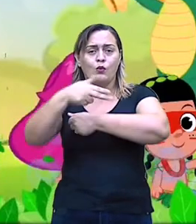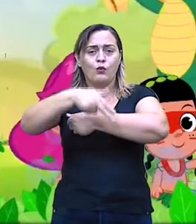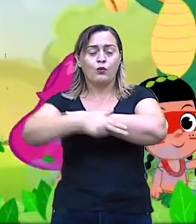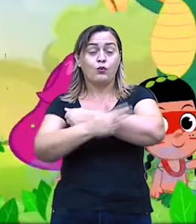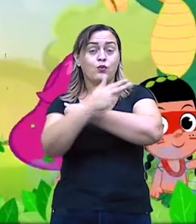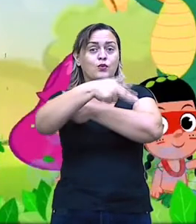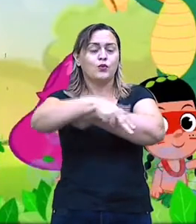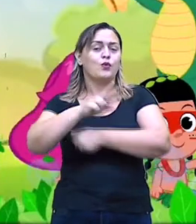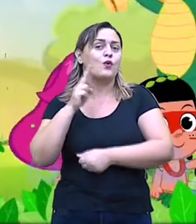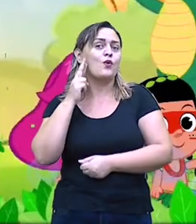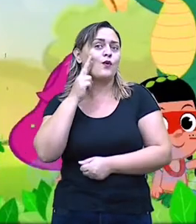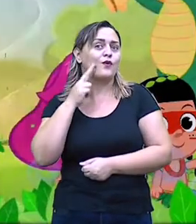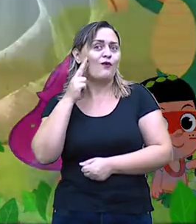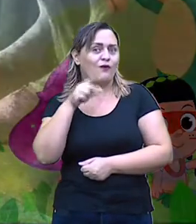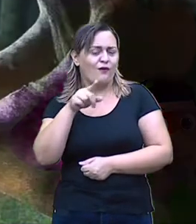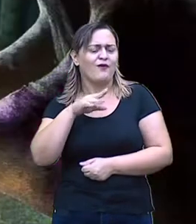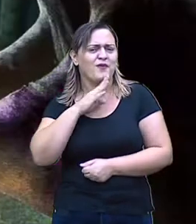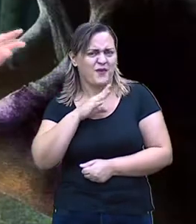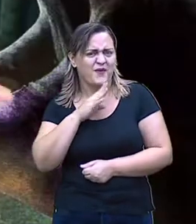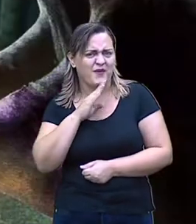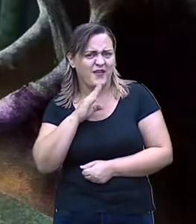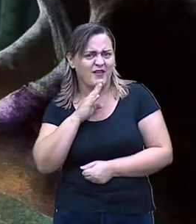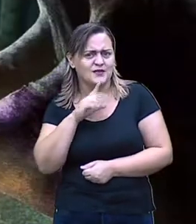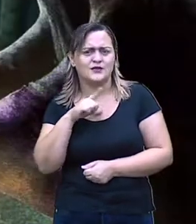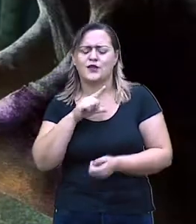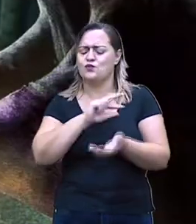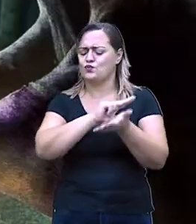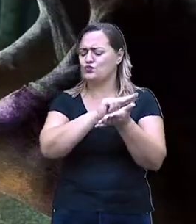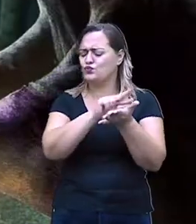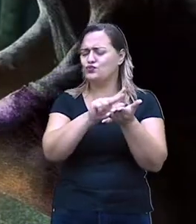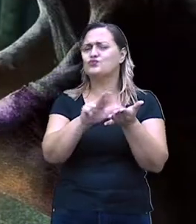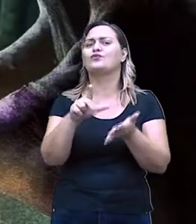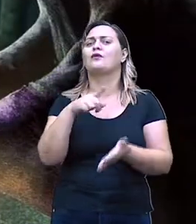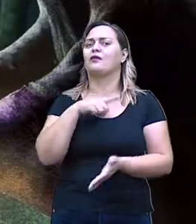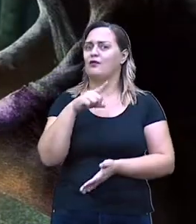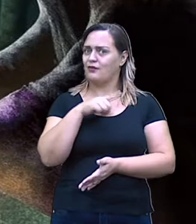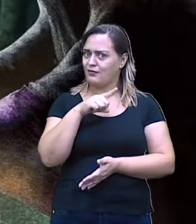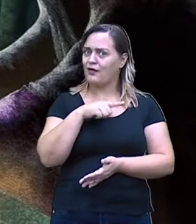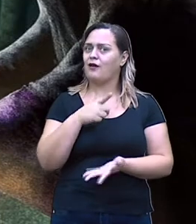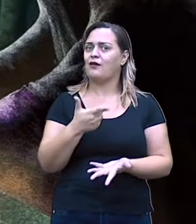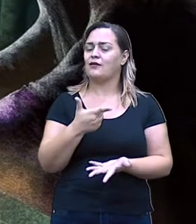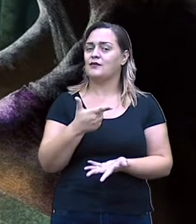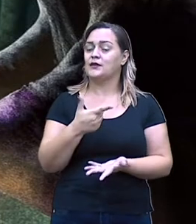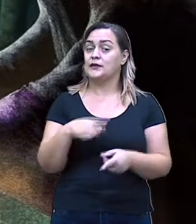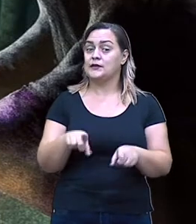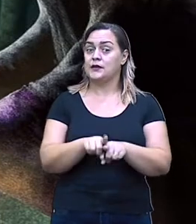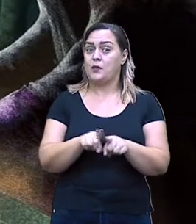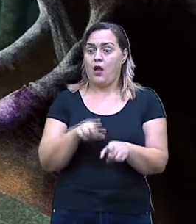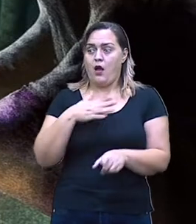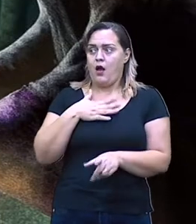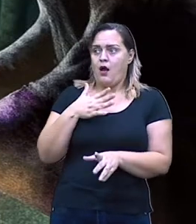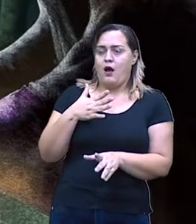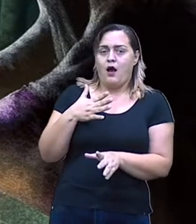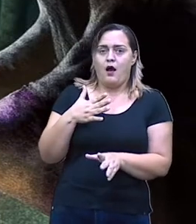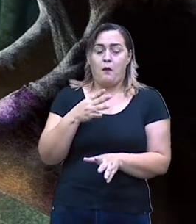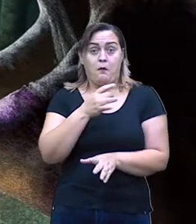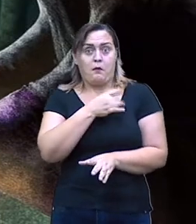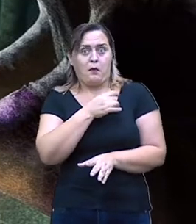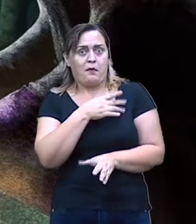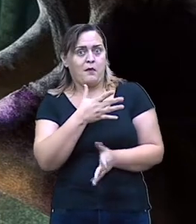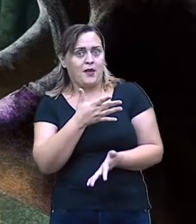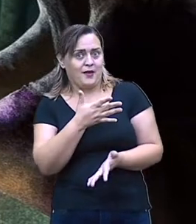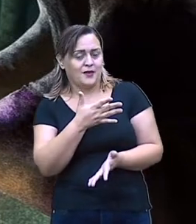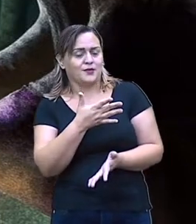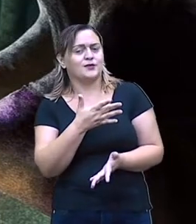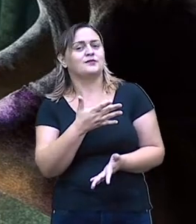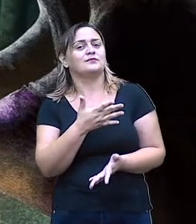e muitas outras. Existem muitas lendas. E até assustadoras, não é mesmo? E as lendas urbanas,